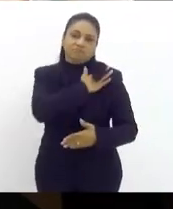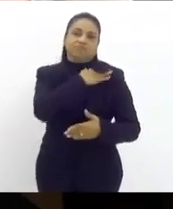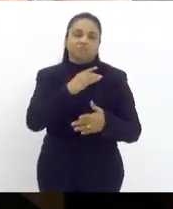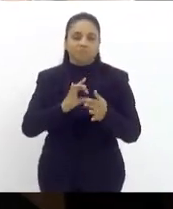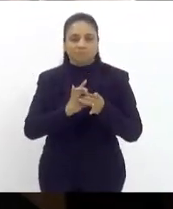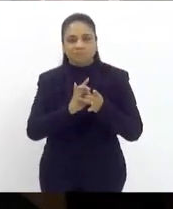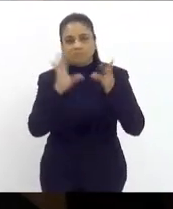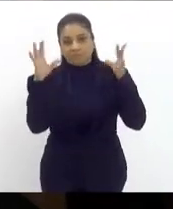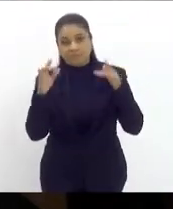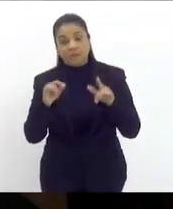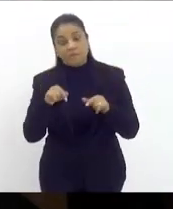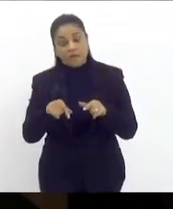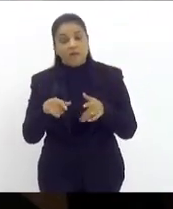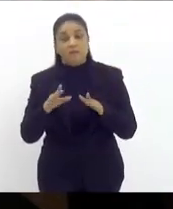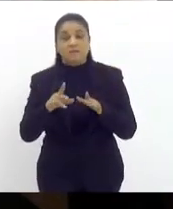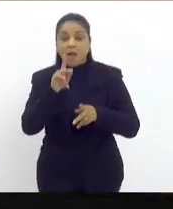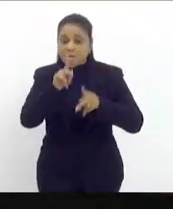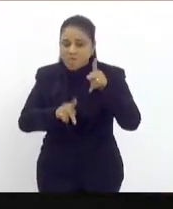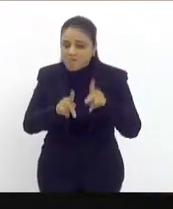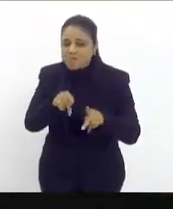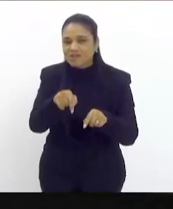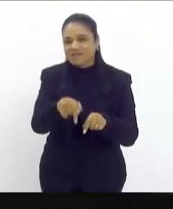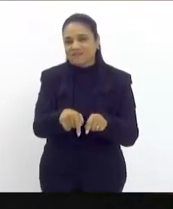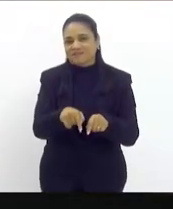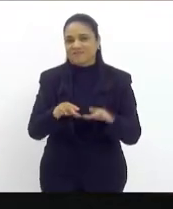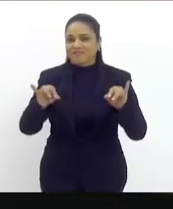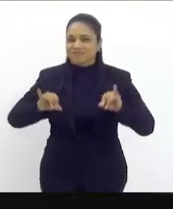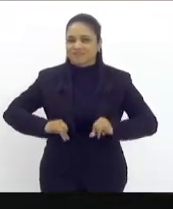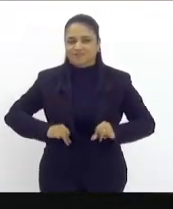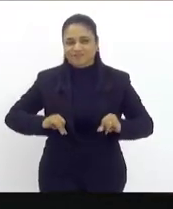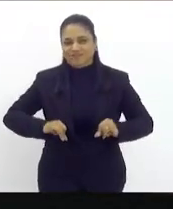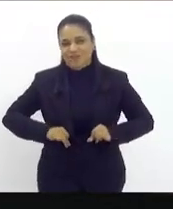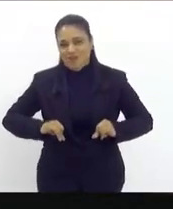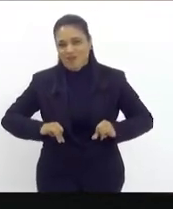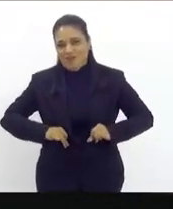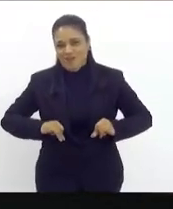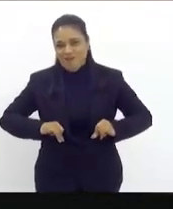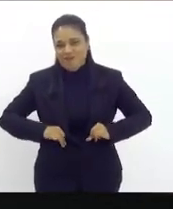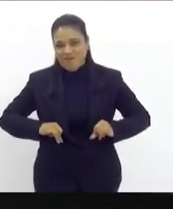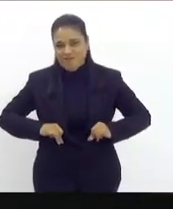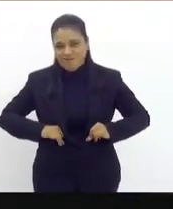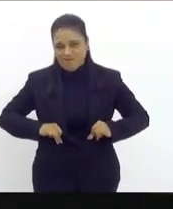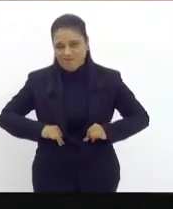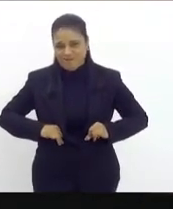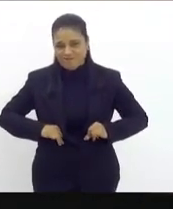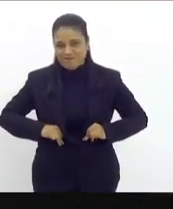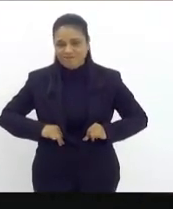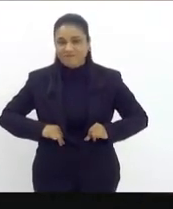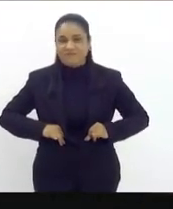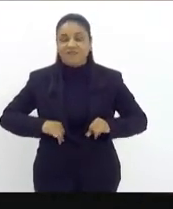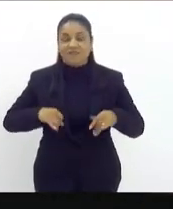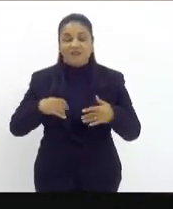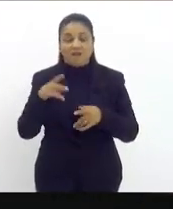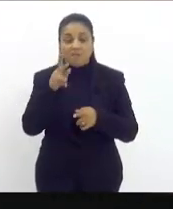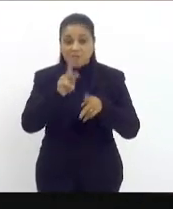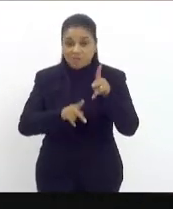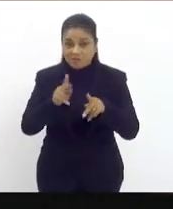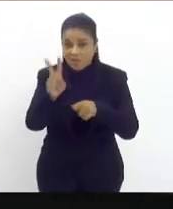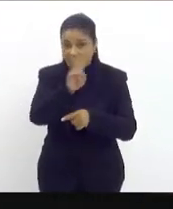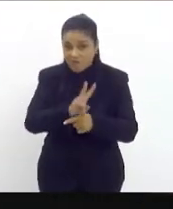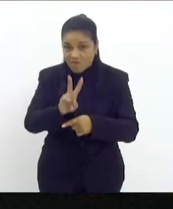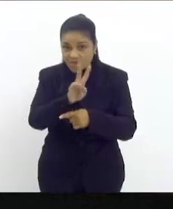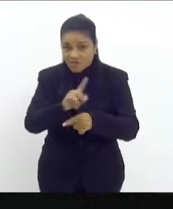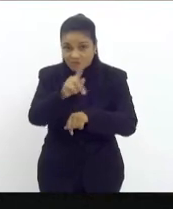vão e vêm mas é a população que sofre e hoje deputado presidente a população venezuelana é uma das